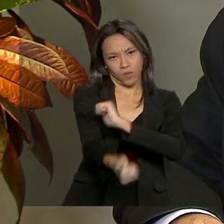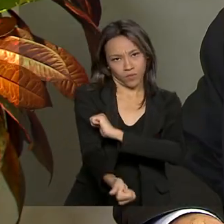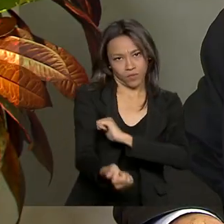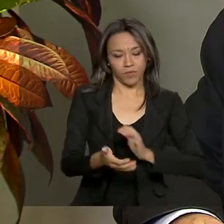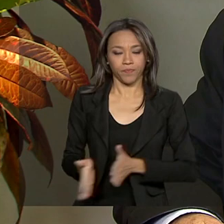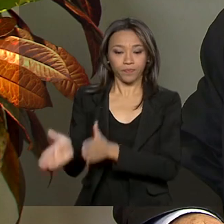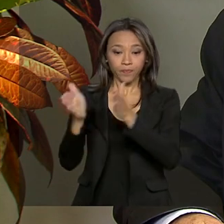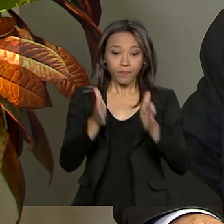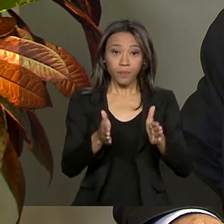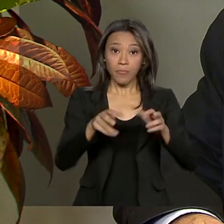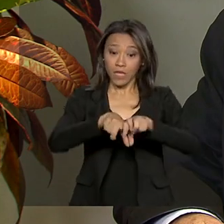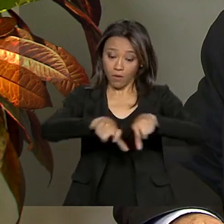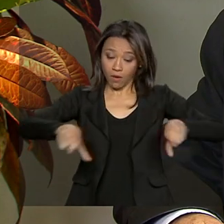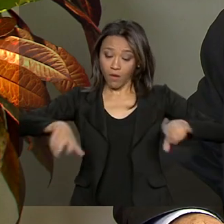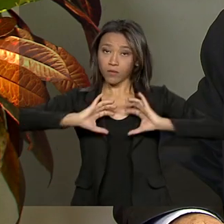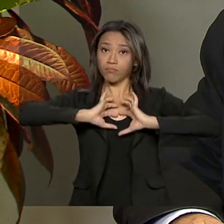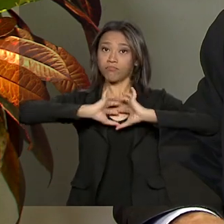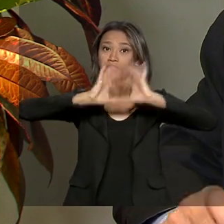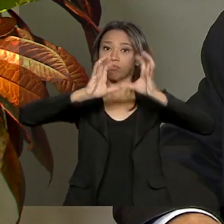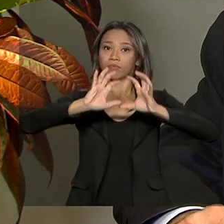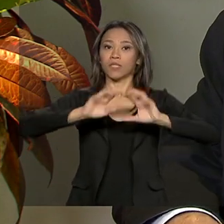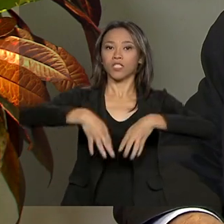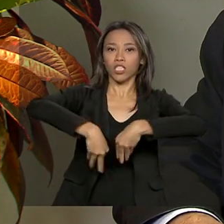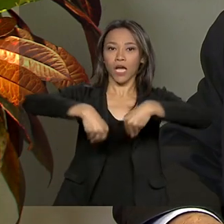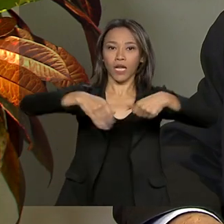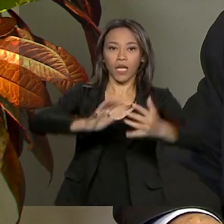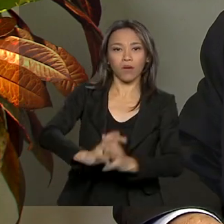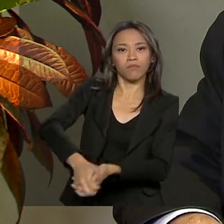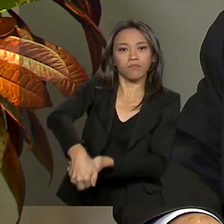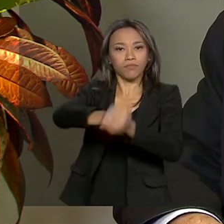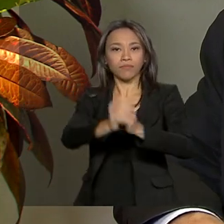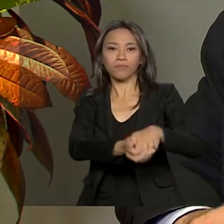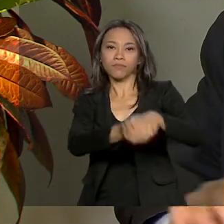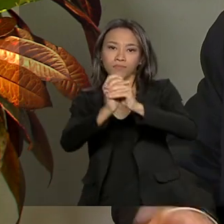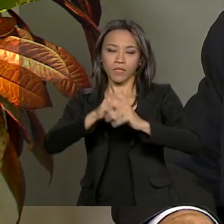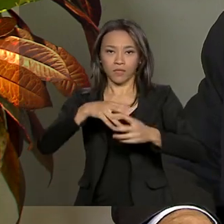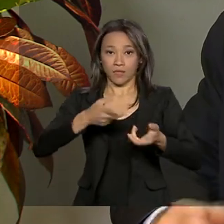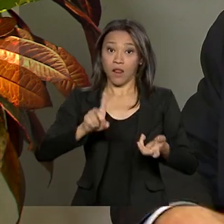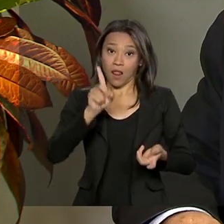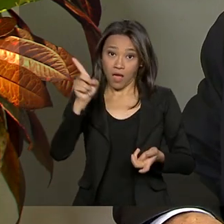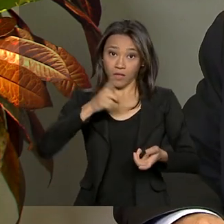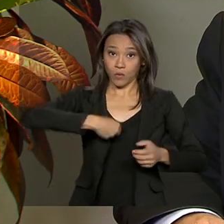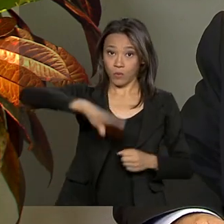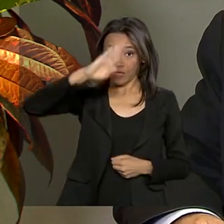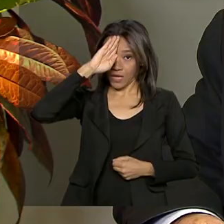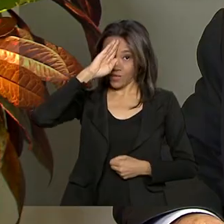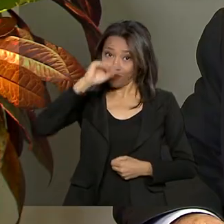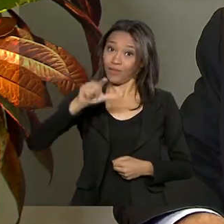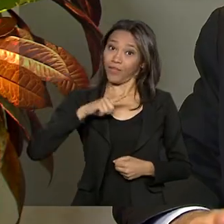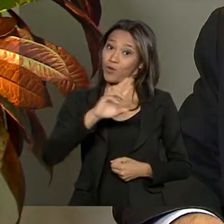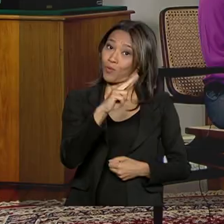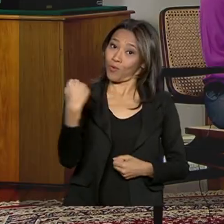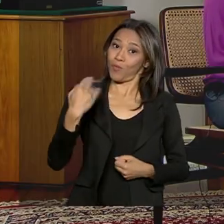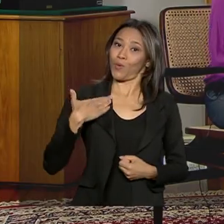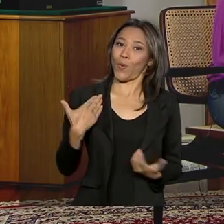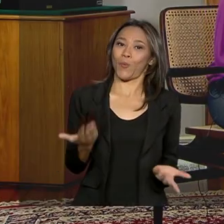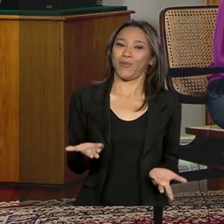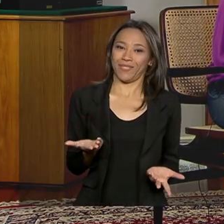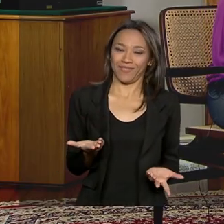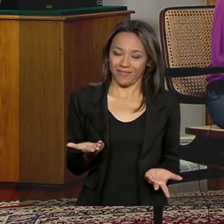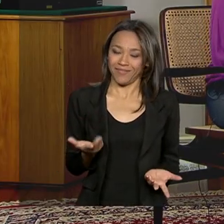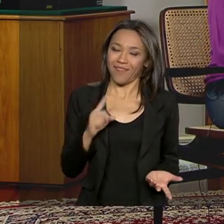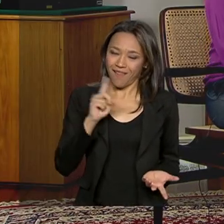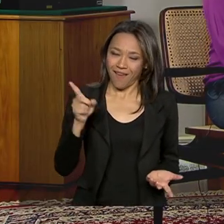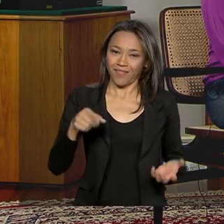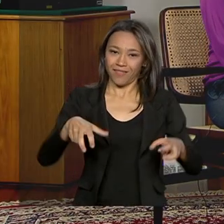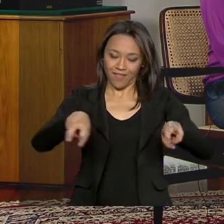de voleibol de areia da Escola de Educação Física do Exército, ilegalmente, tem o meu nome. Então, isso